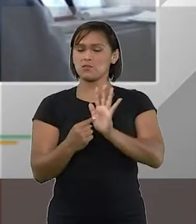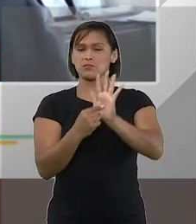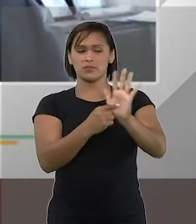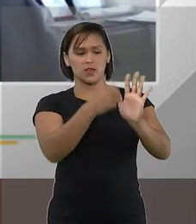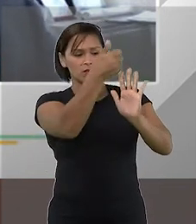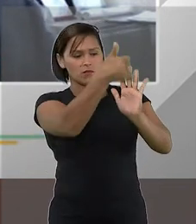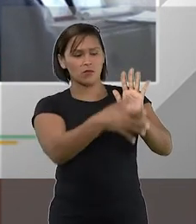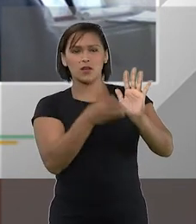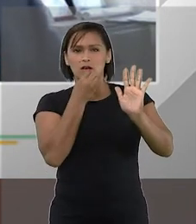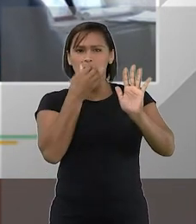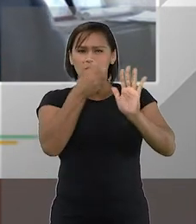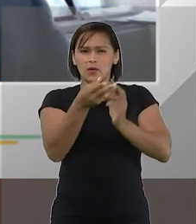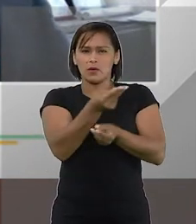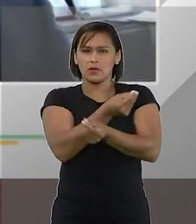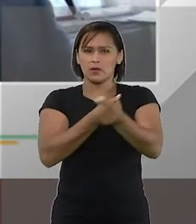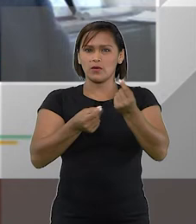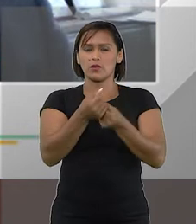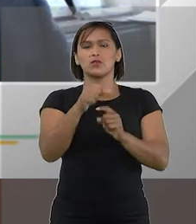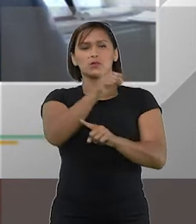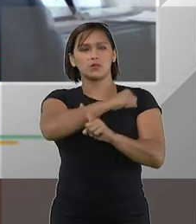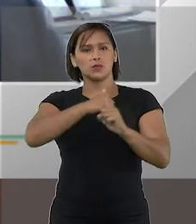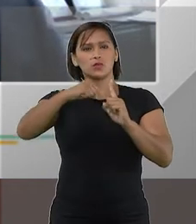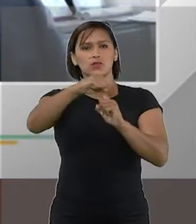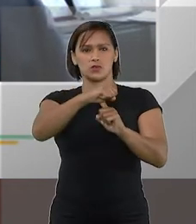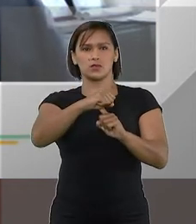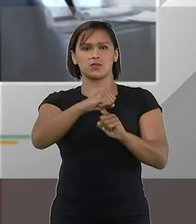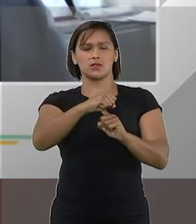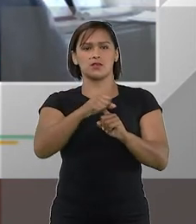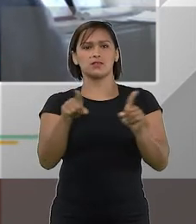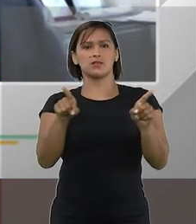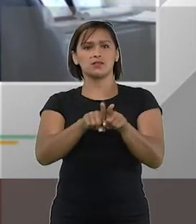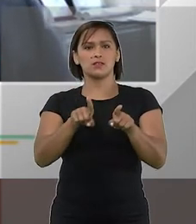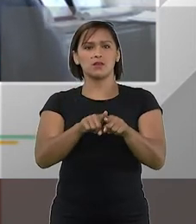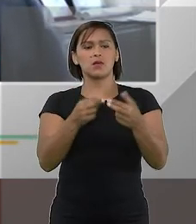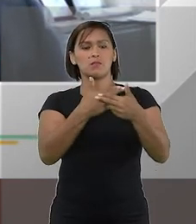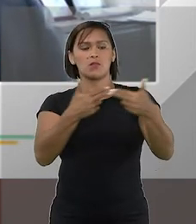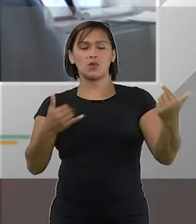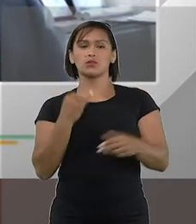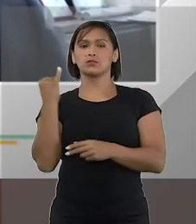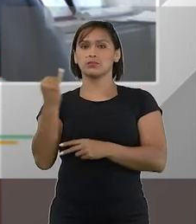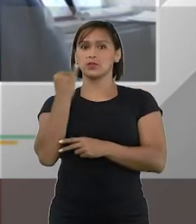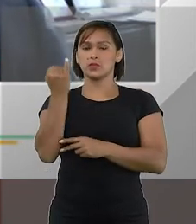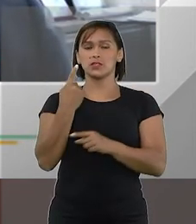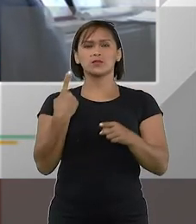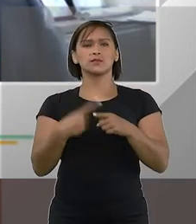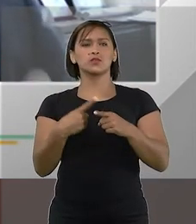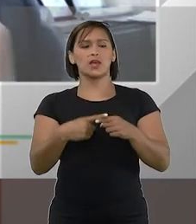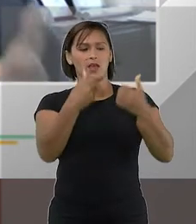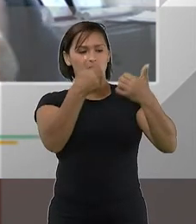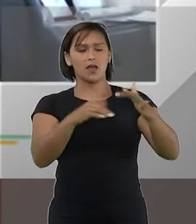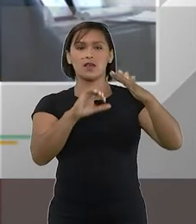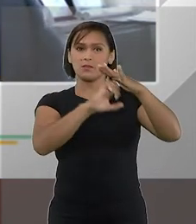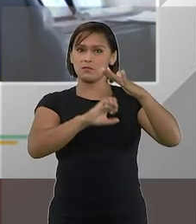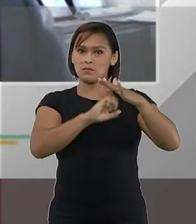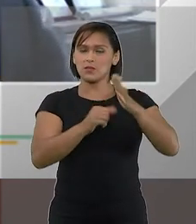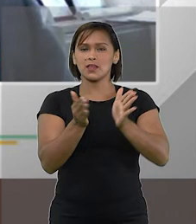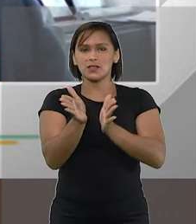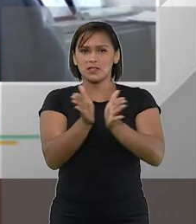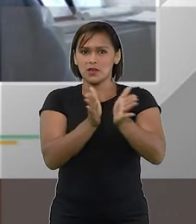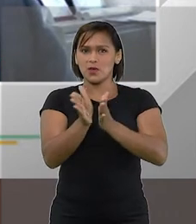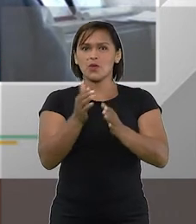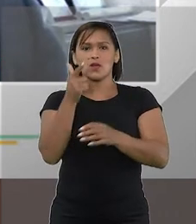trazer benefícios econômicos e sociais também muito relevantes, porque na medida que essas empresas têm